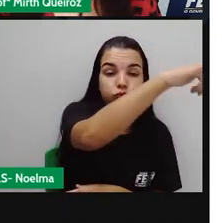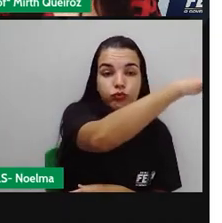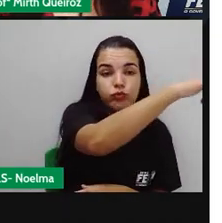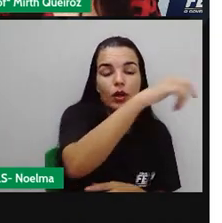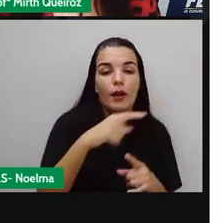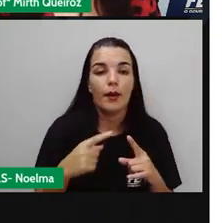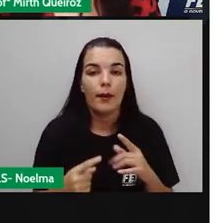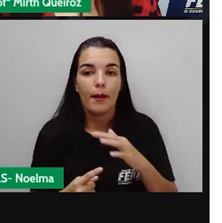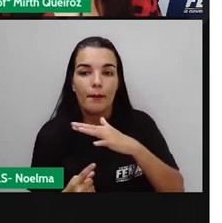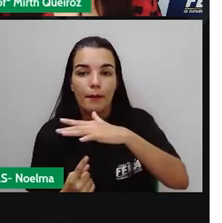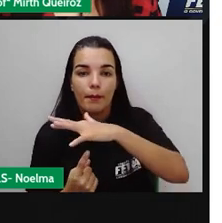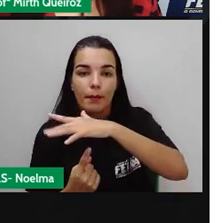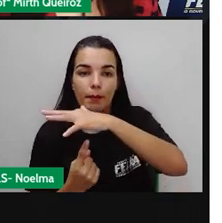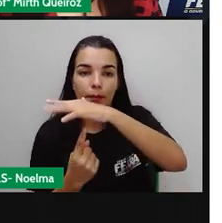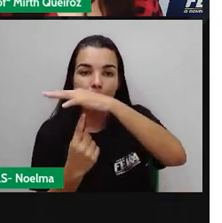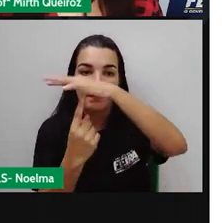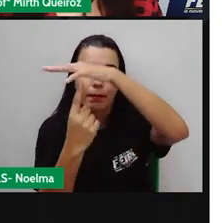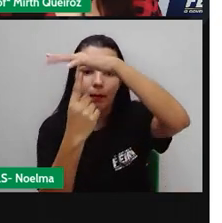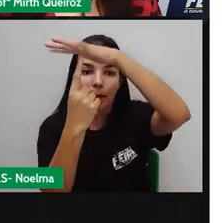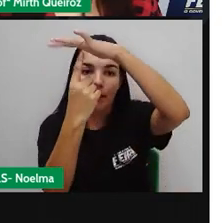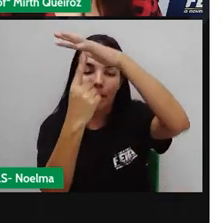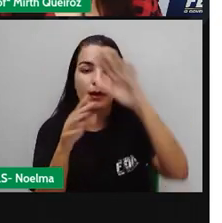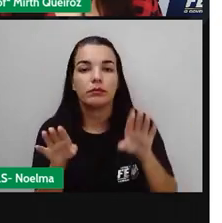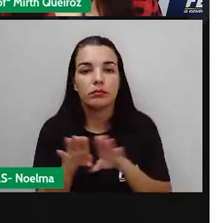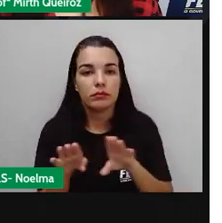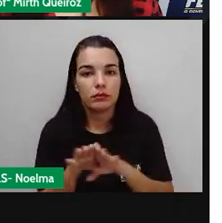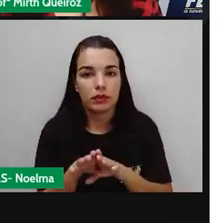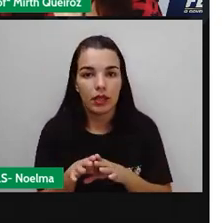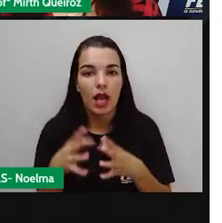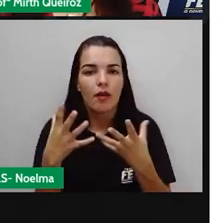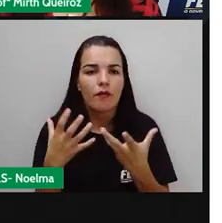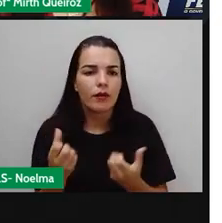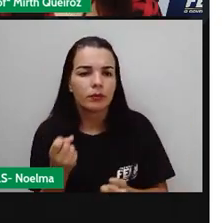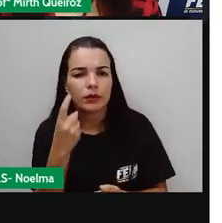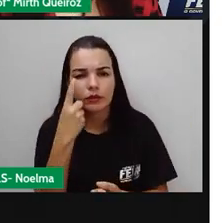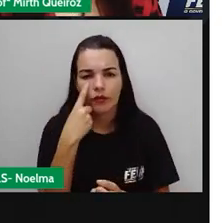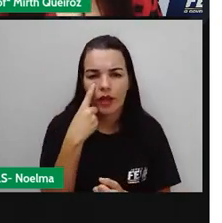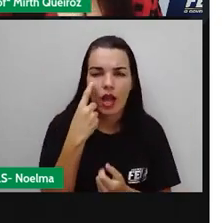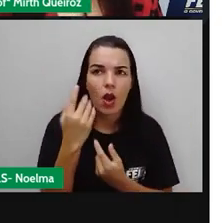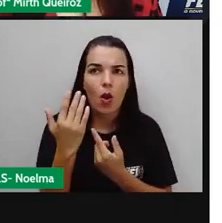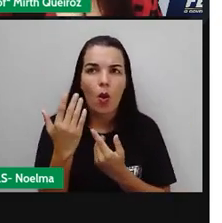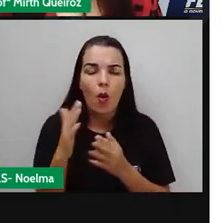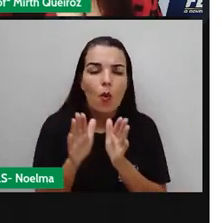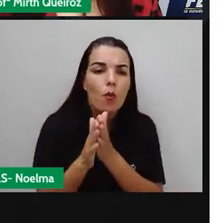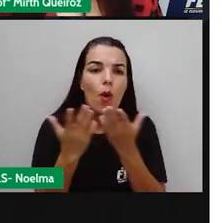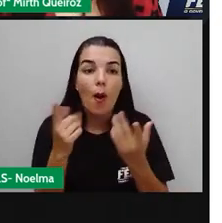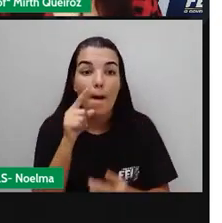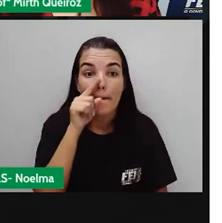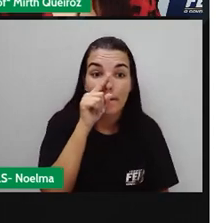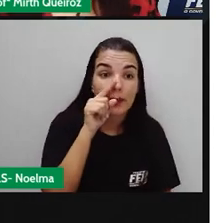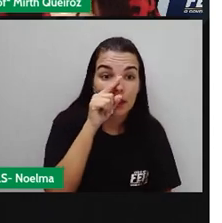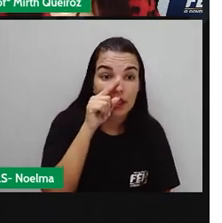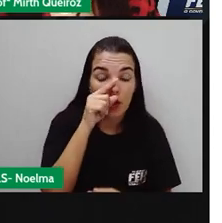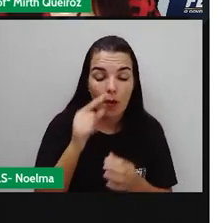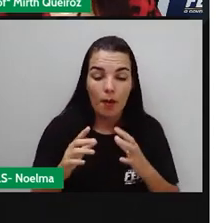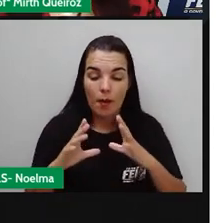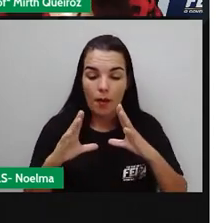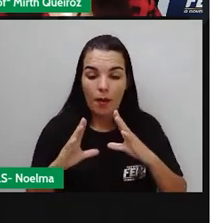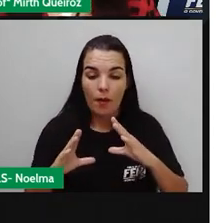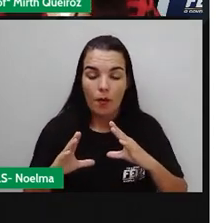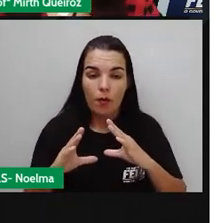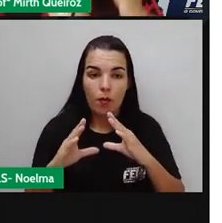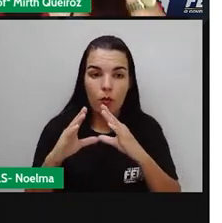aeronaves, né? E aí nós vamos ver aqui quais os riscos que esses balões, eles podem